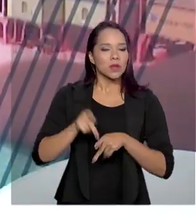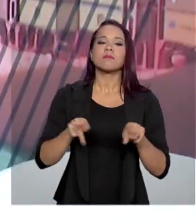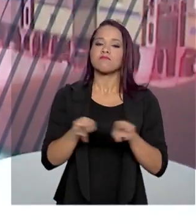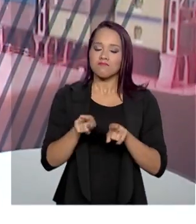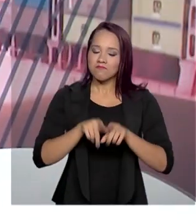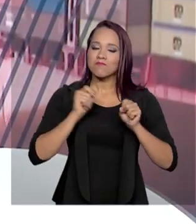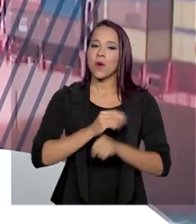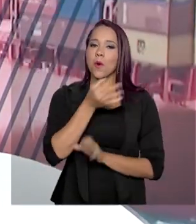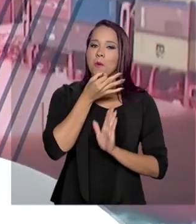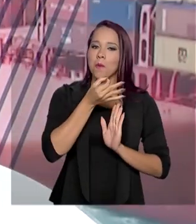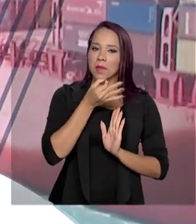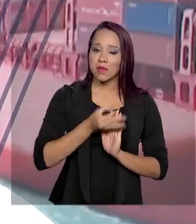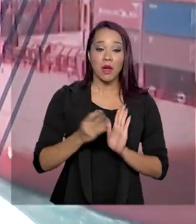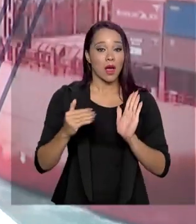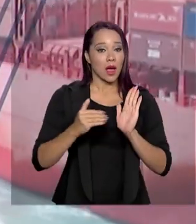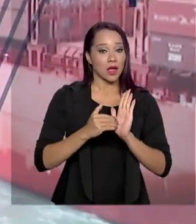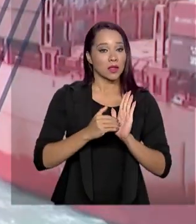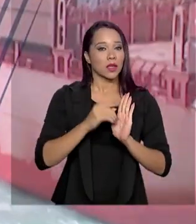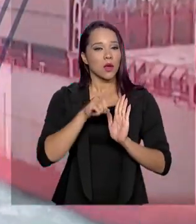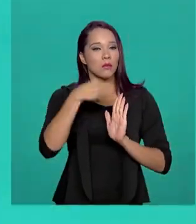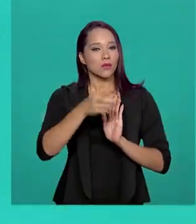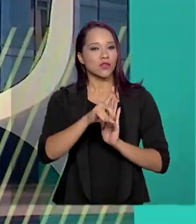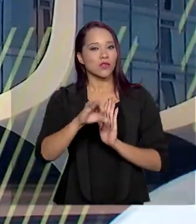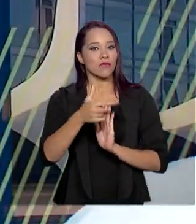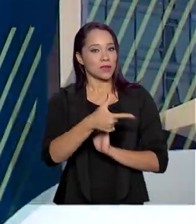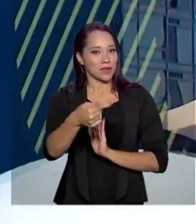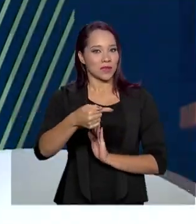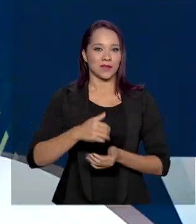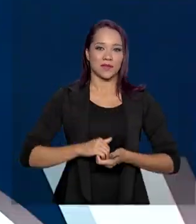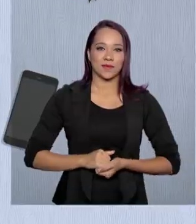também dar sugestões até o próximo dia 27.